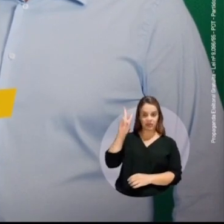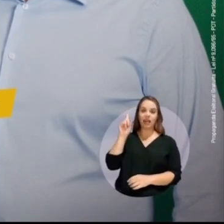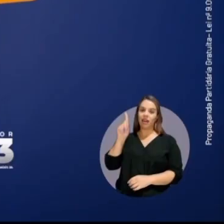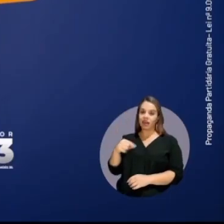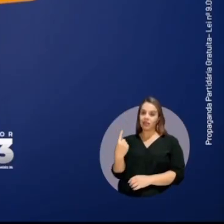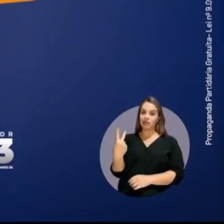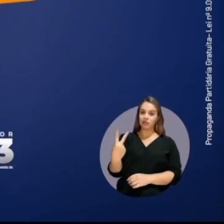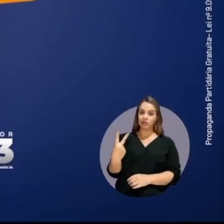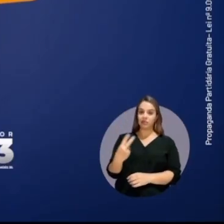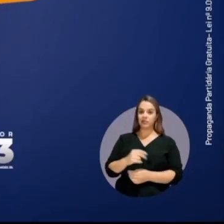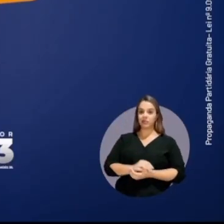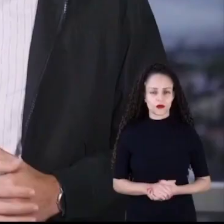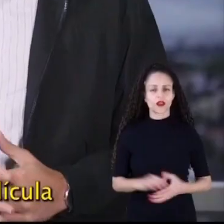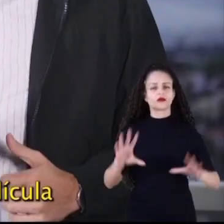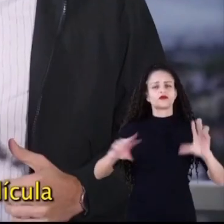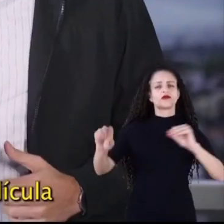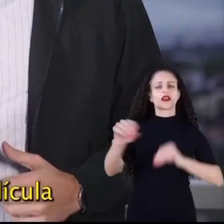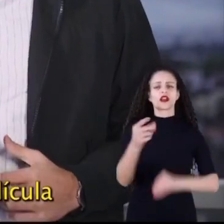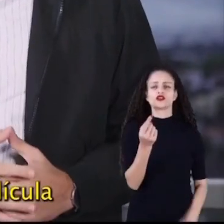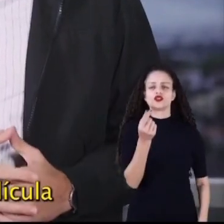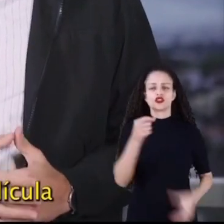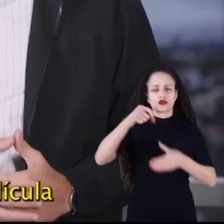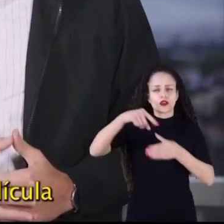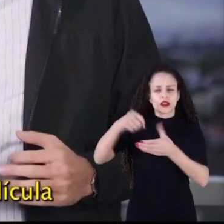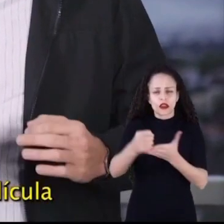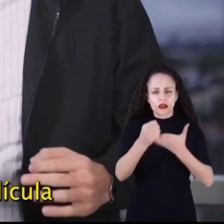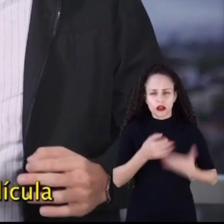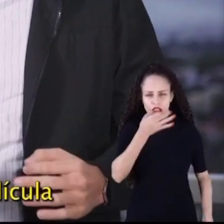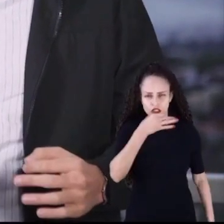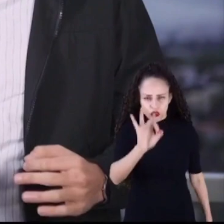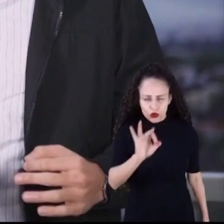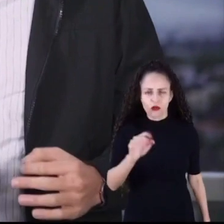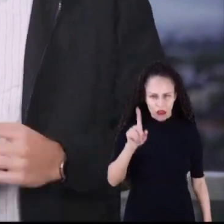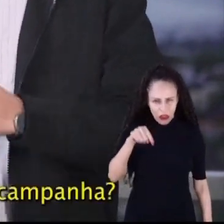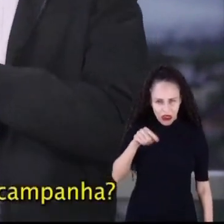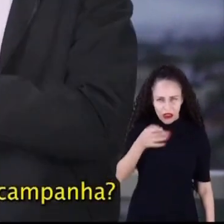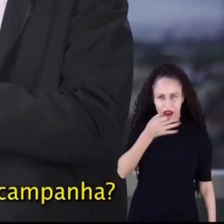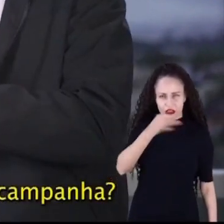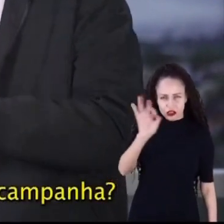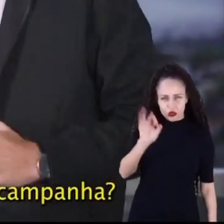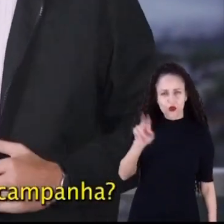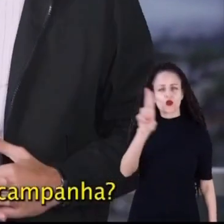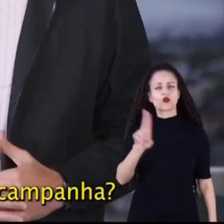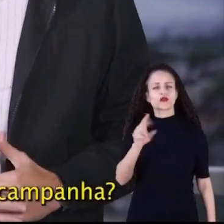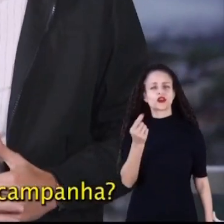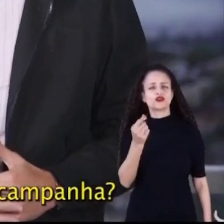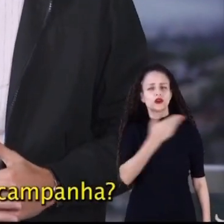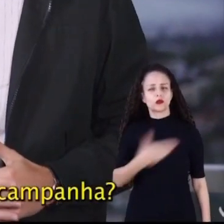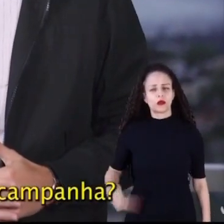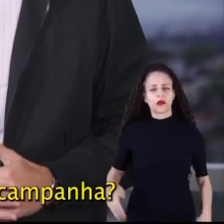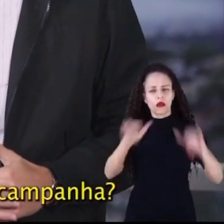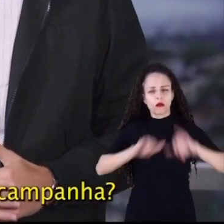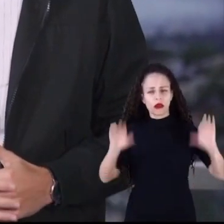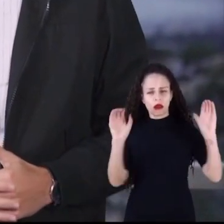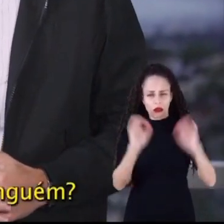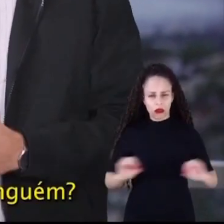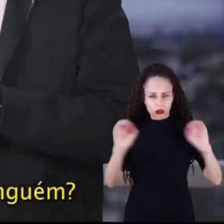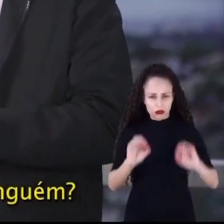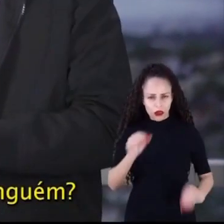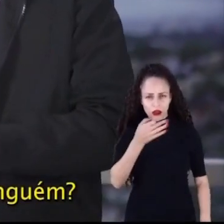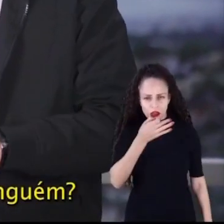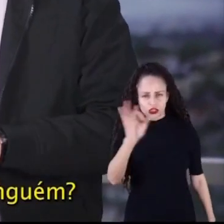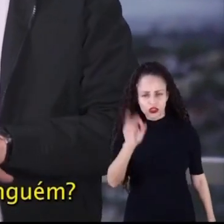Elvis governador. Disseram que minha vaquinha é ridícula. É ridículo não usar dinheiro público em campanha?